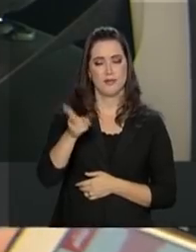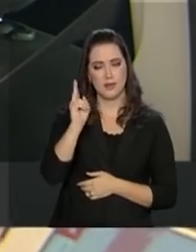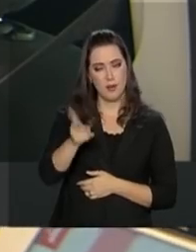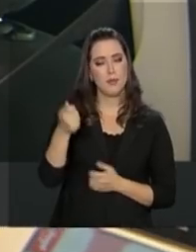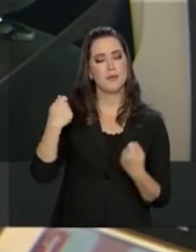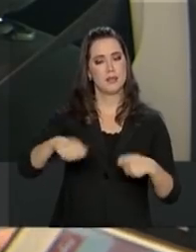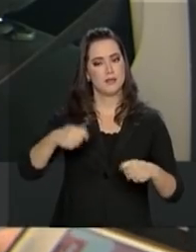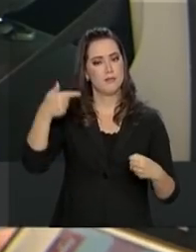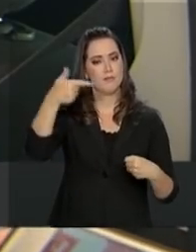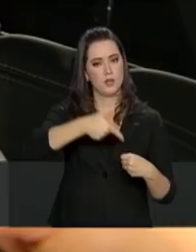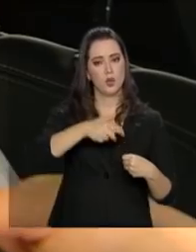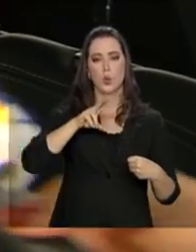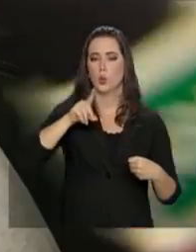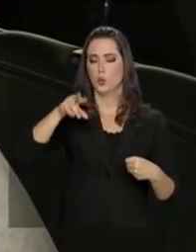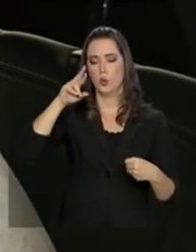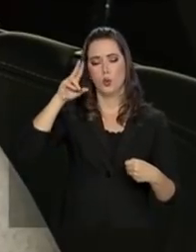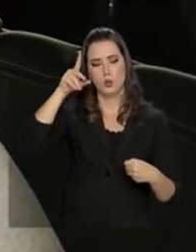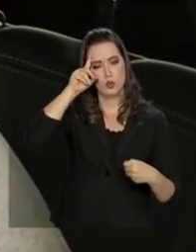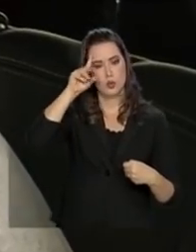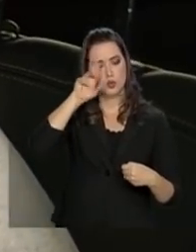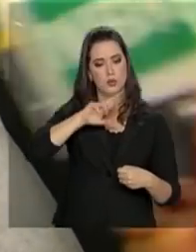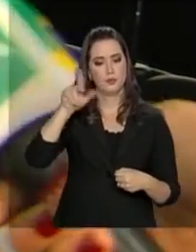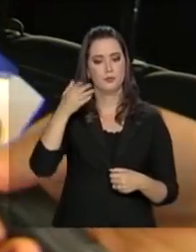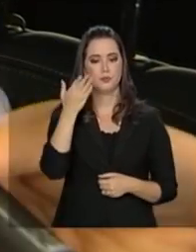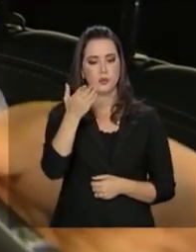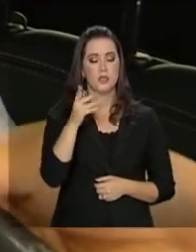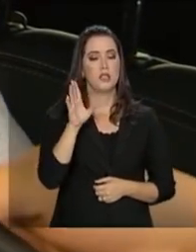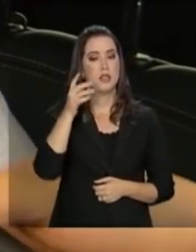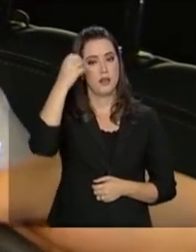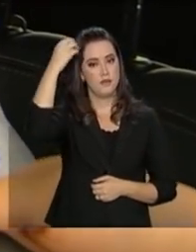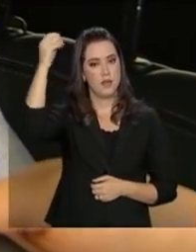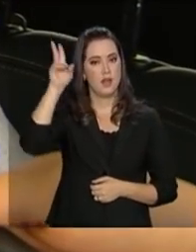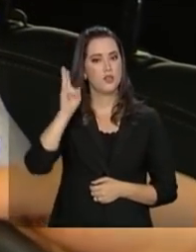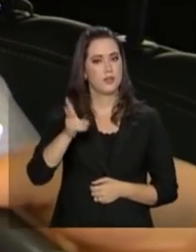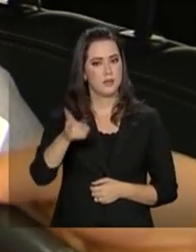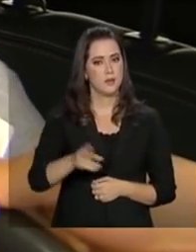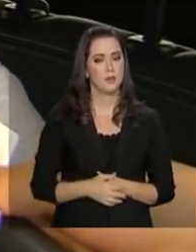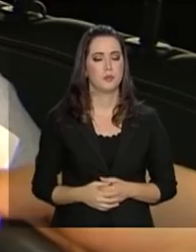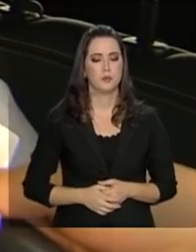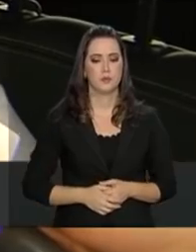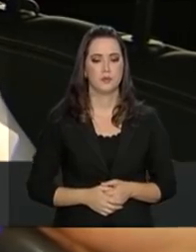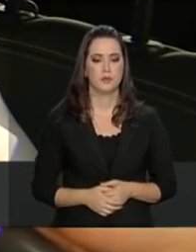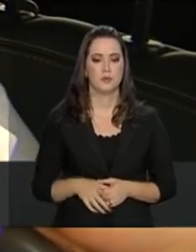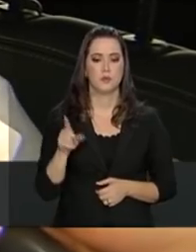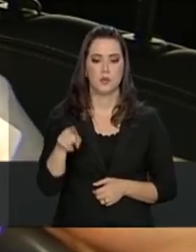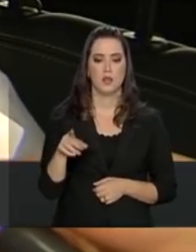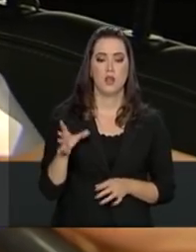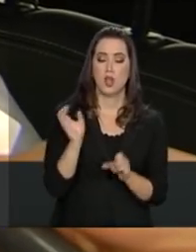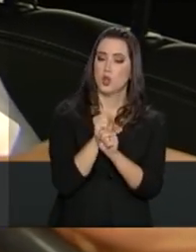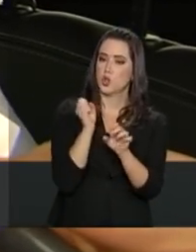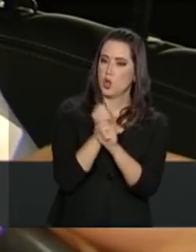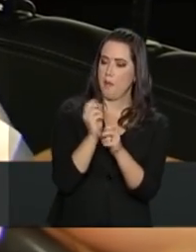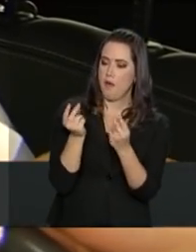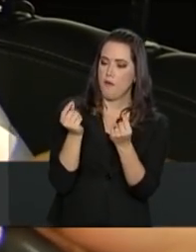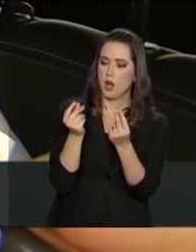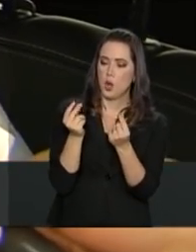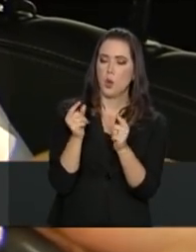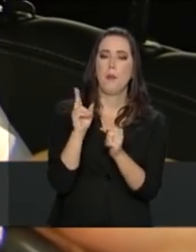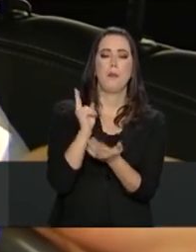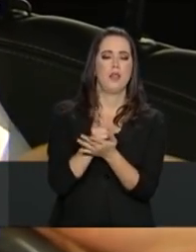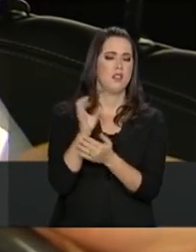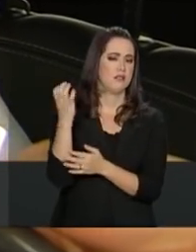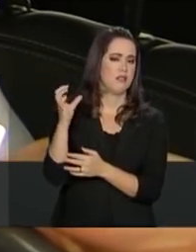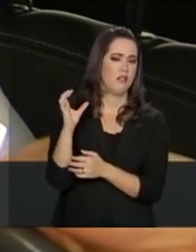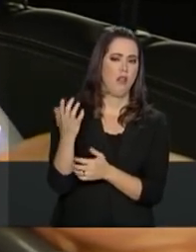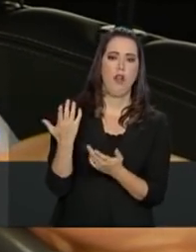todo dia, a diferença é todo dia. E para o Neri, que pega a estrada todo mês. Tu começar a somar em valores, mesmo que sejam